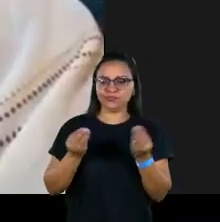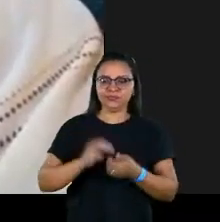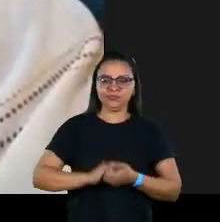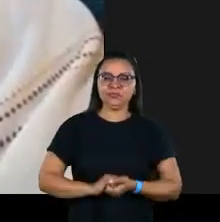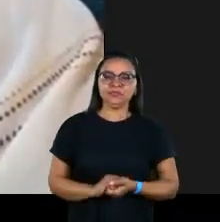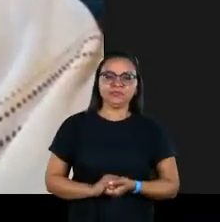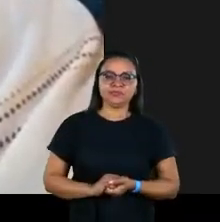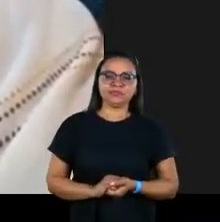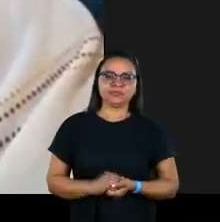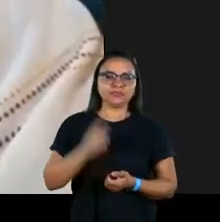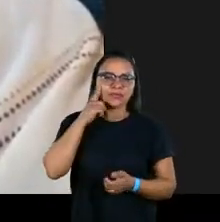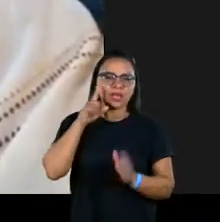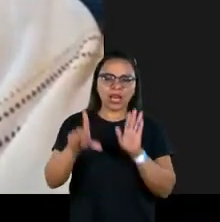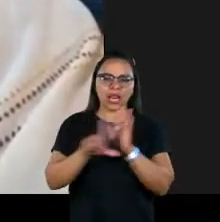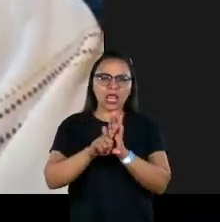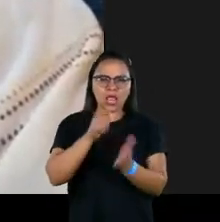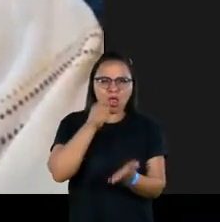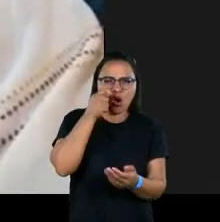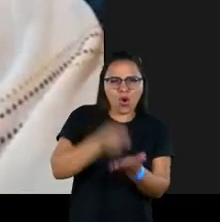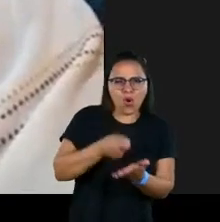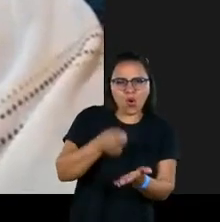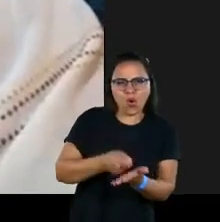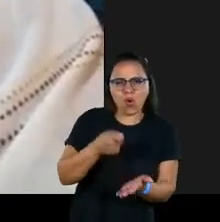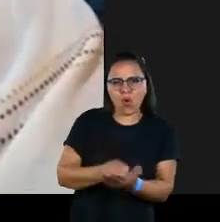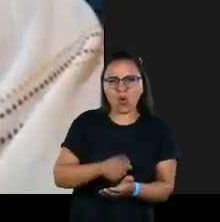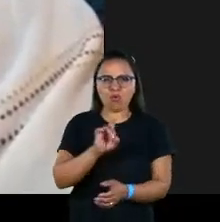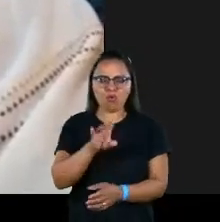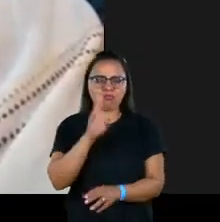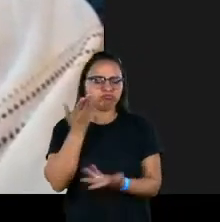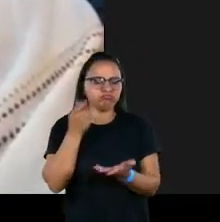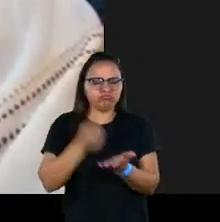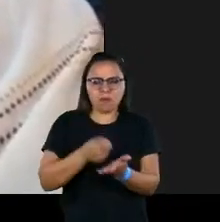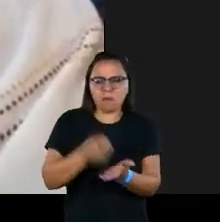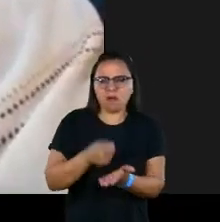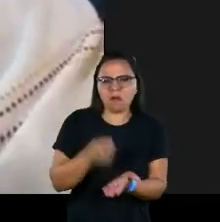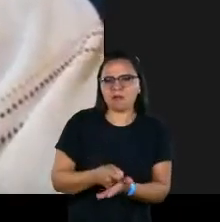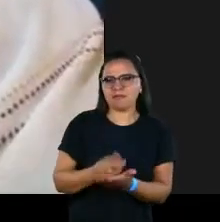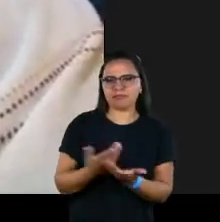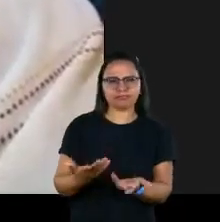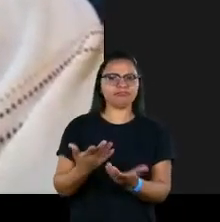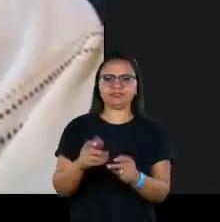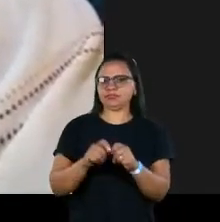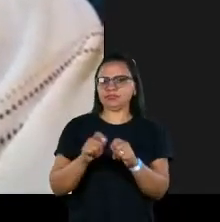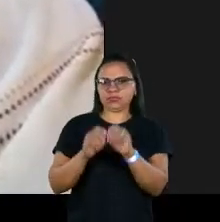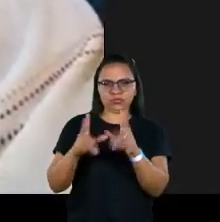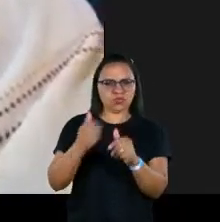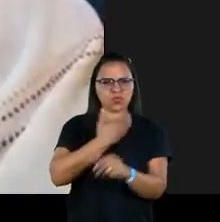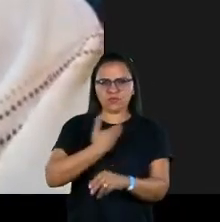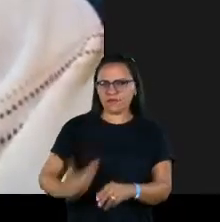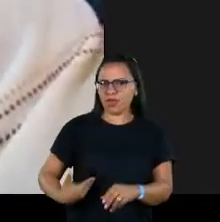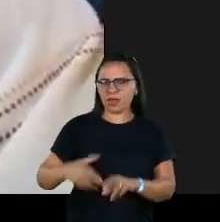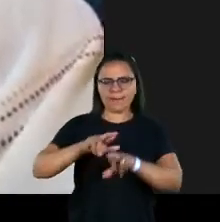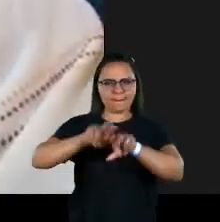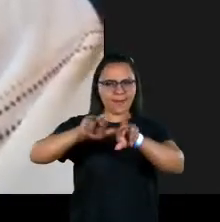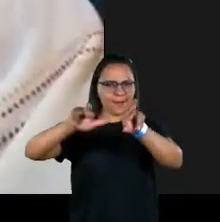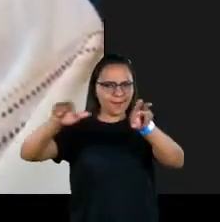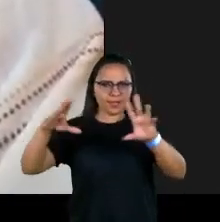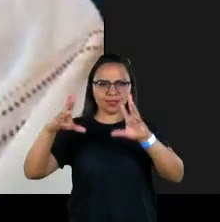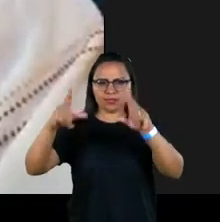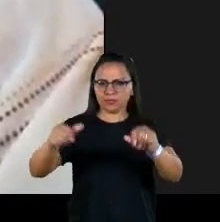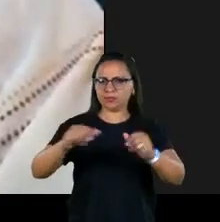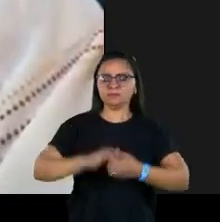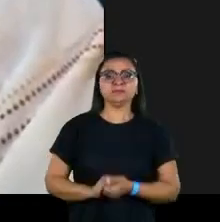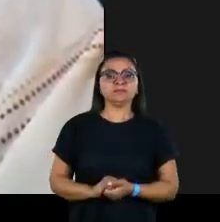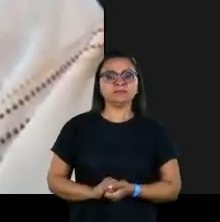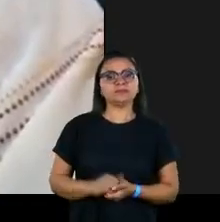de lei e ordem, uma agenda de puniativista e executada, inclusive, por governos de esquerda e de direita. Então,